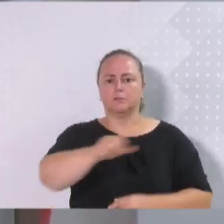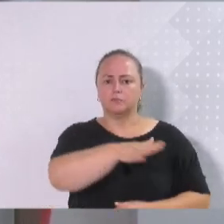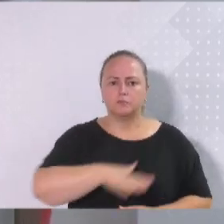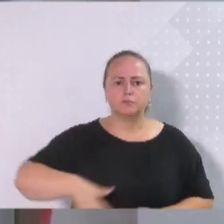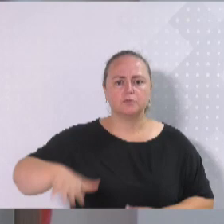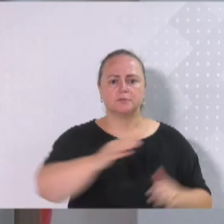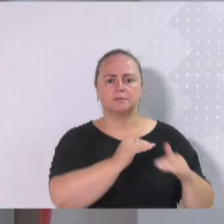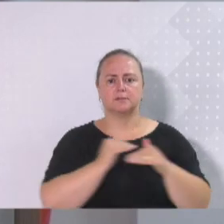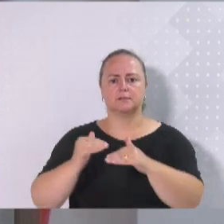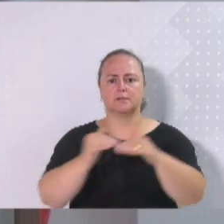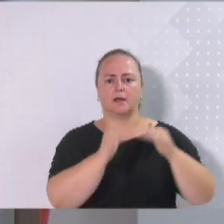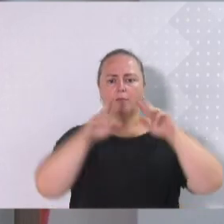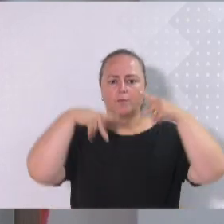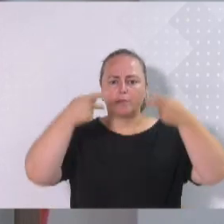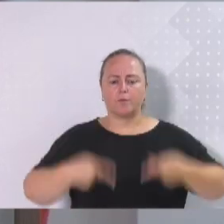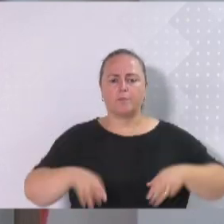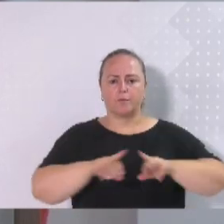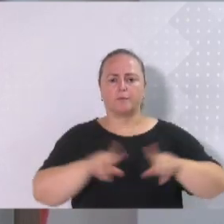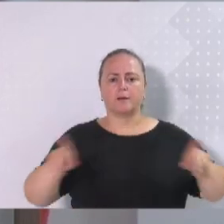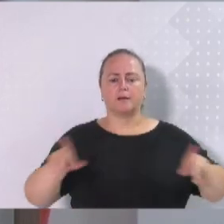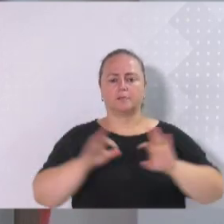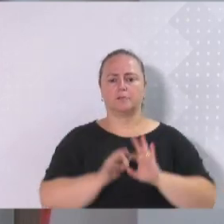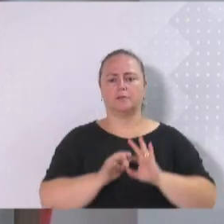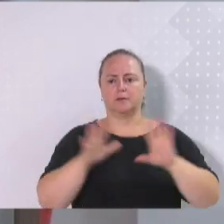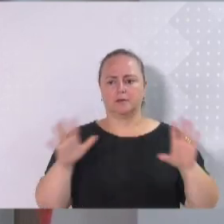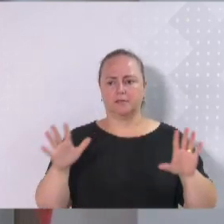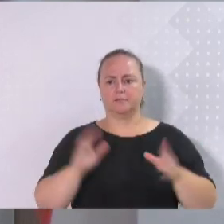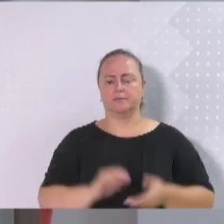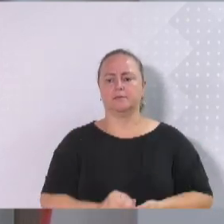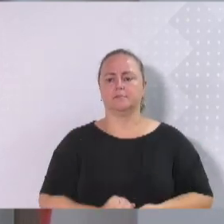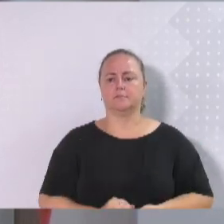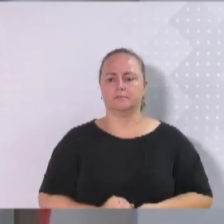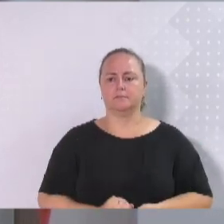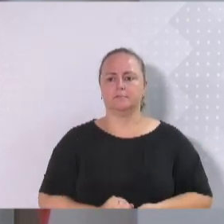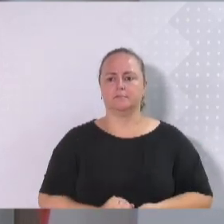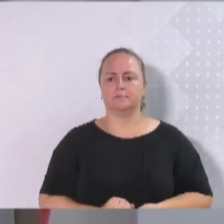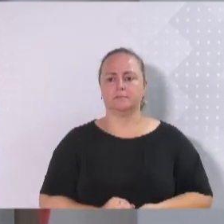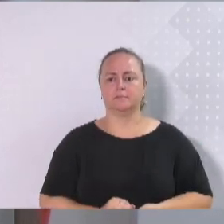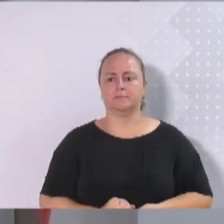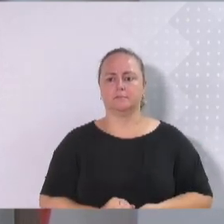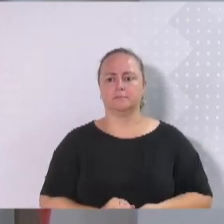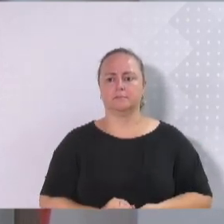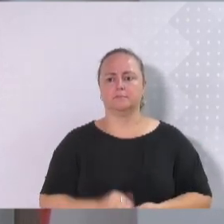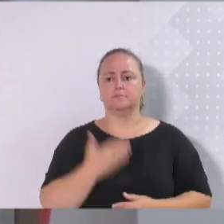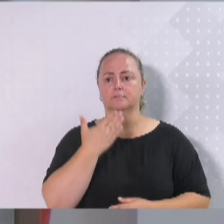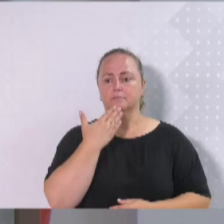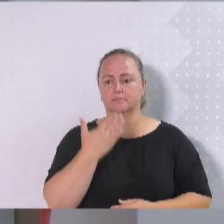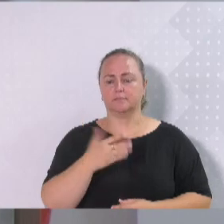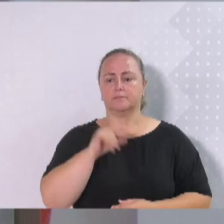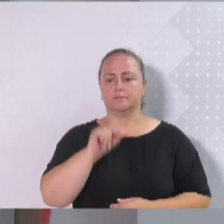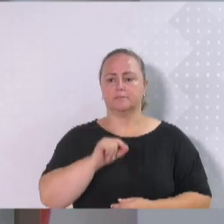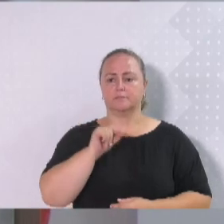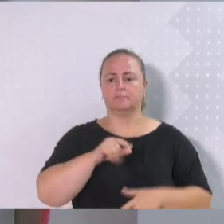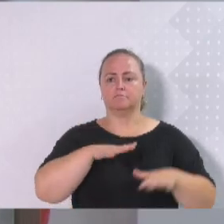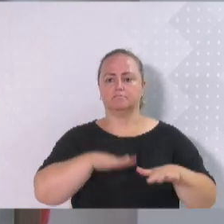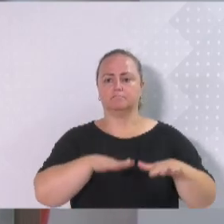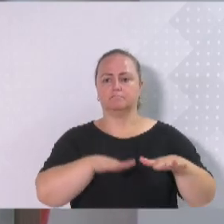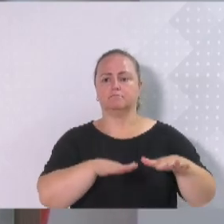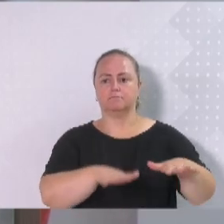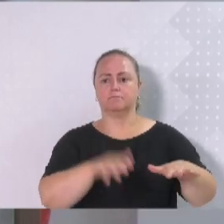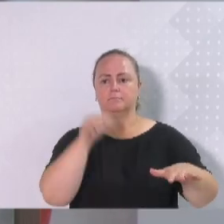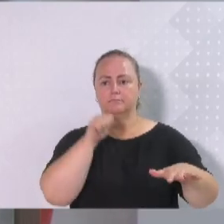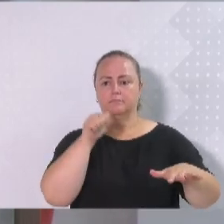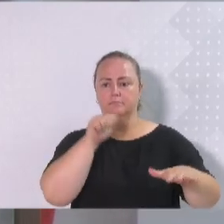diferentes e totalmente livres. Para finalizar, gostaria de solicitar que anualmente o movimento de mulheres tenha espaço